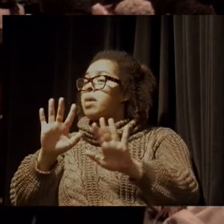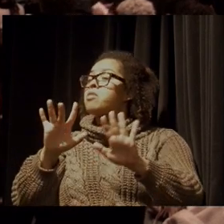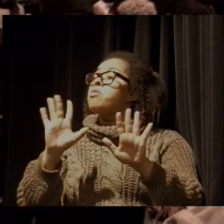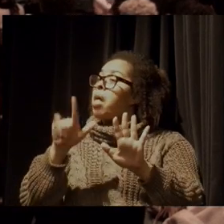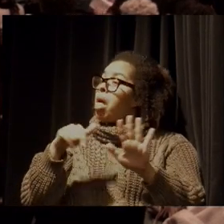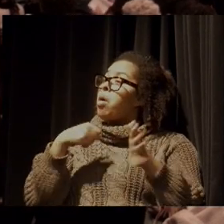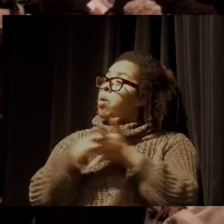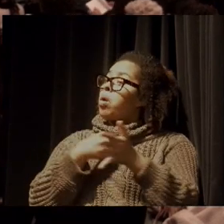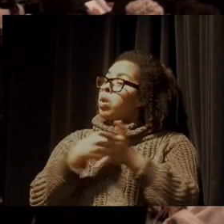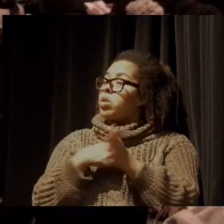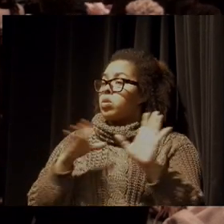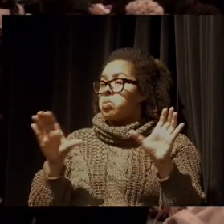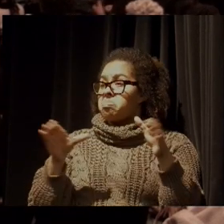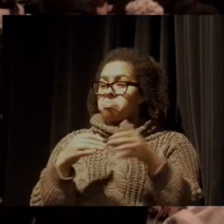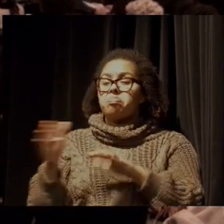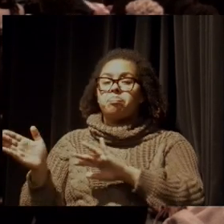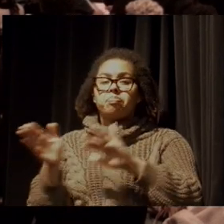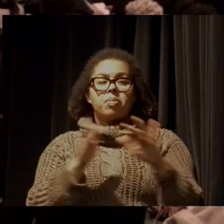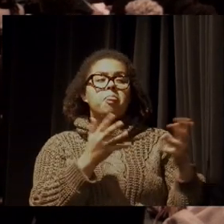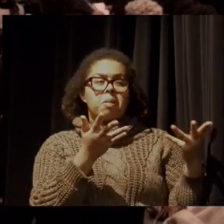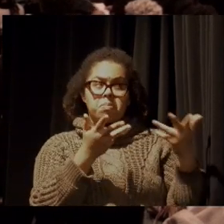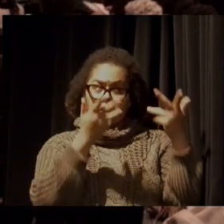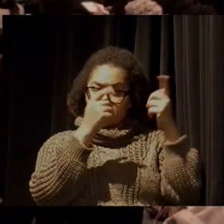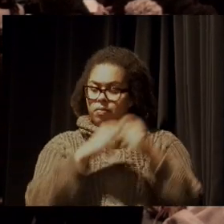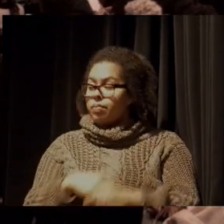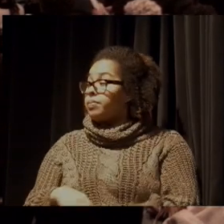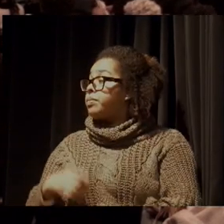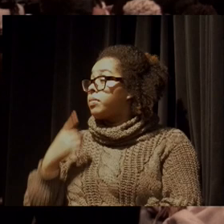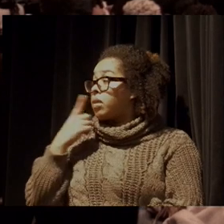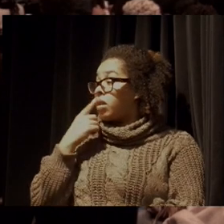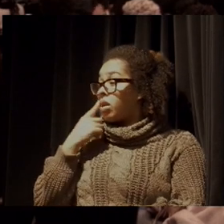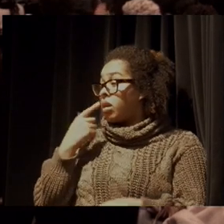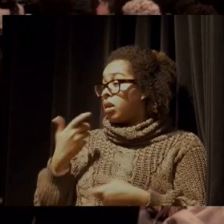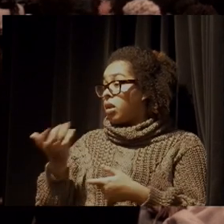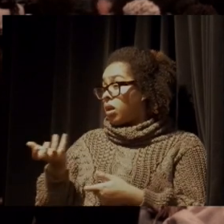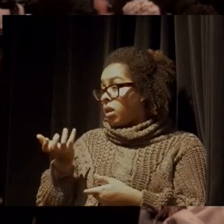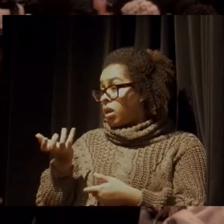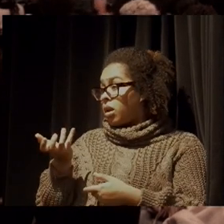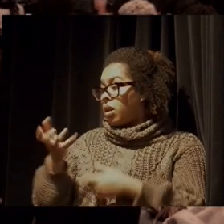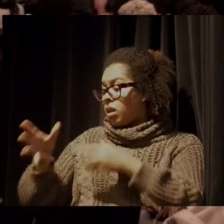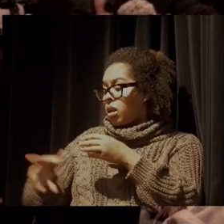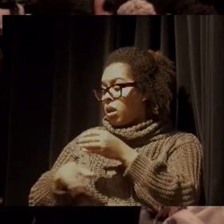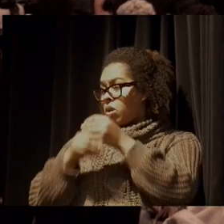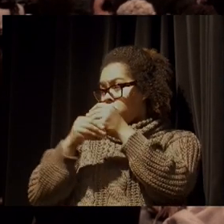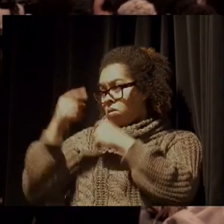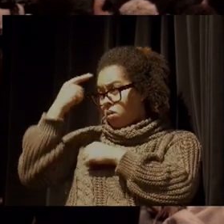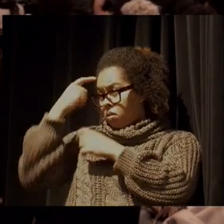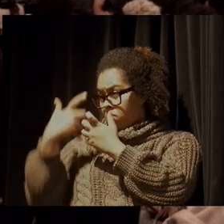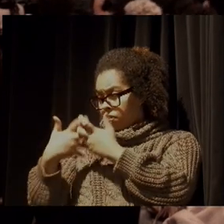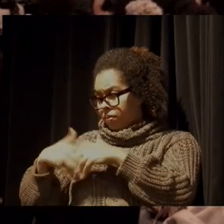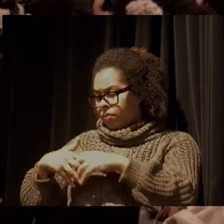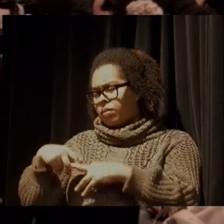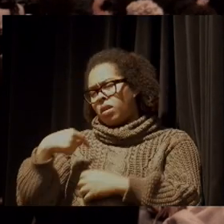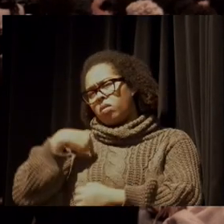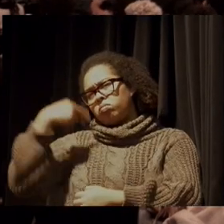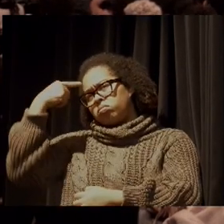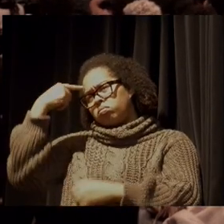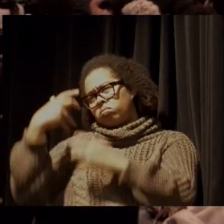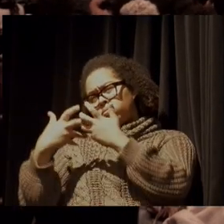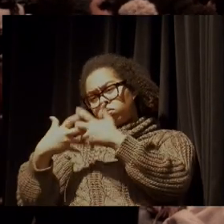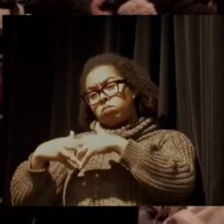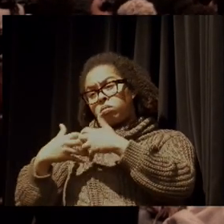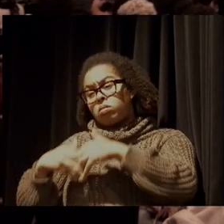Maravilha. Adriana, estou vendo isso. Queria contribuir um pouco nessa reflexão, porque eu fico pensando assim,